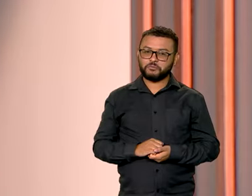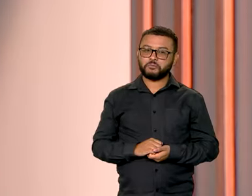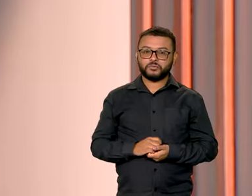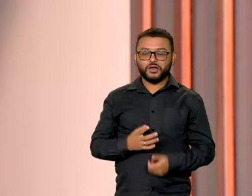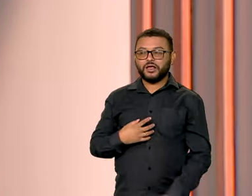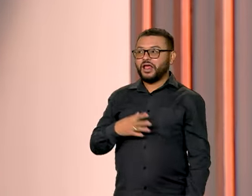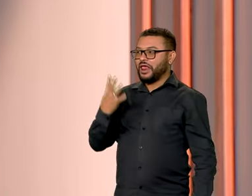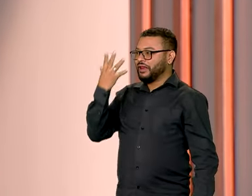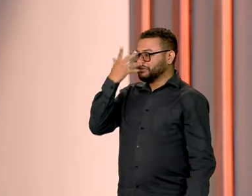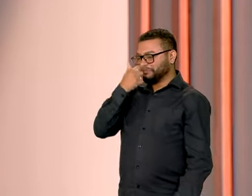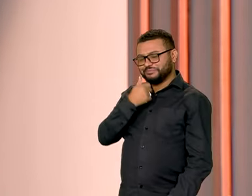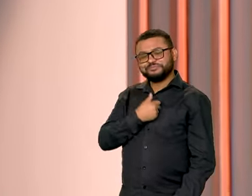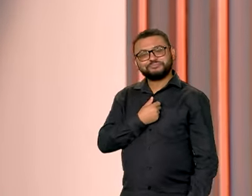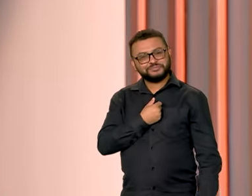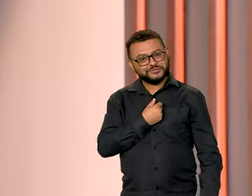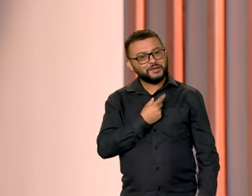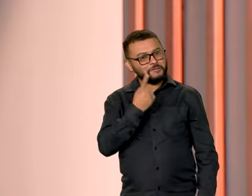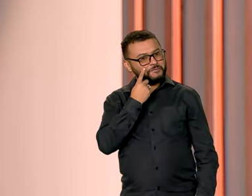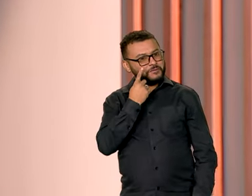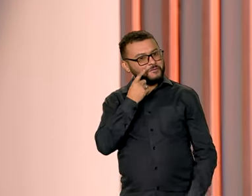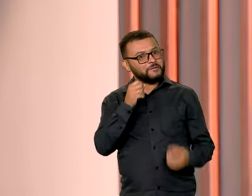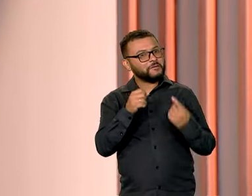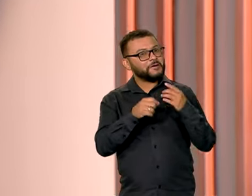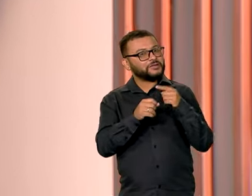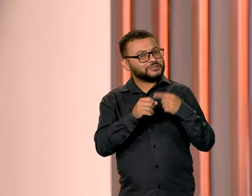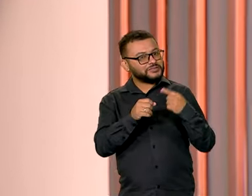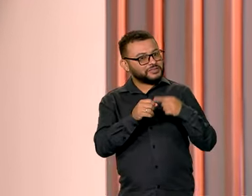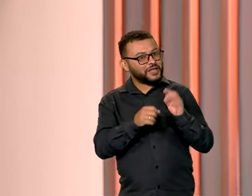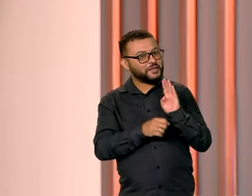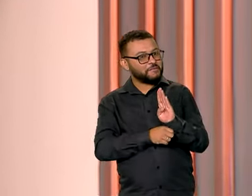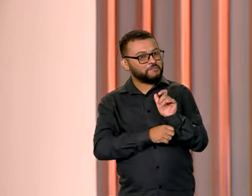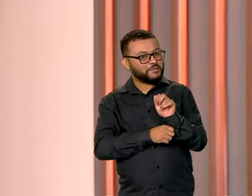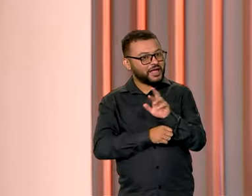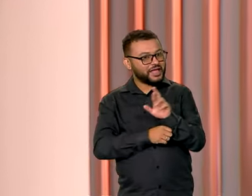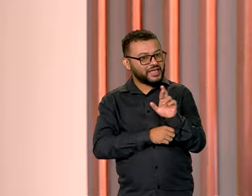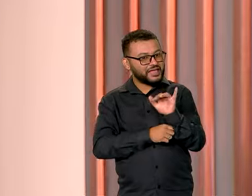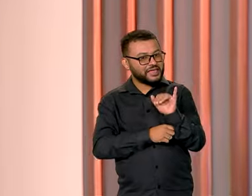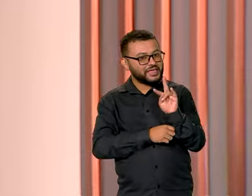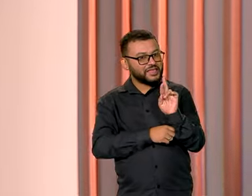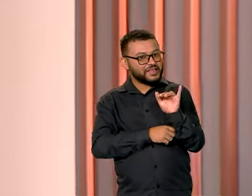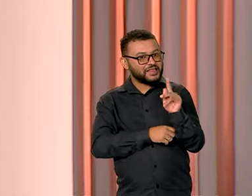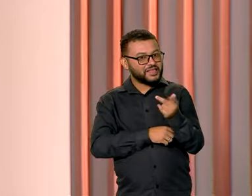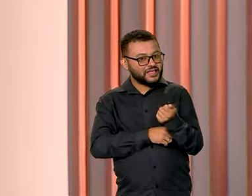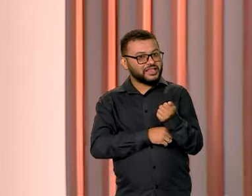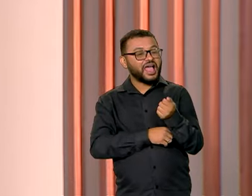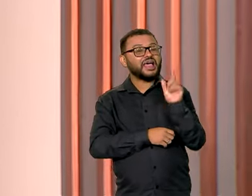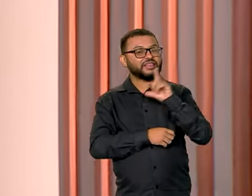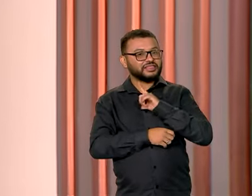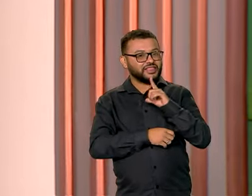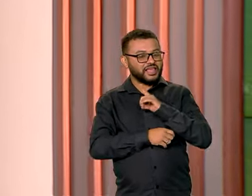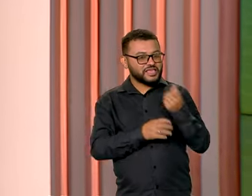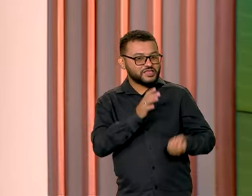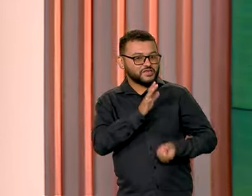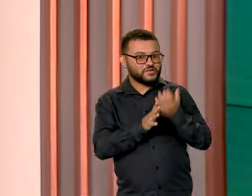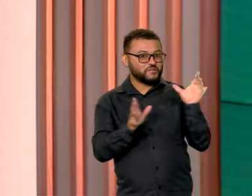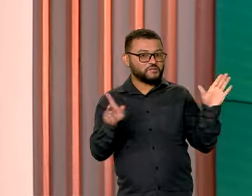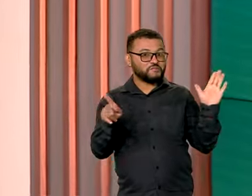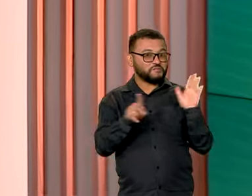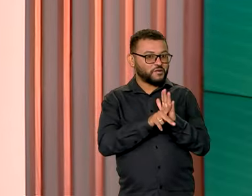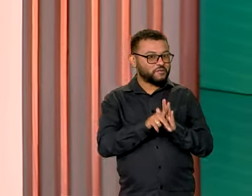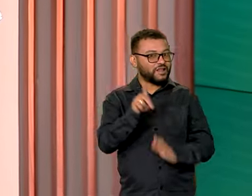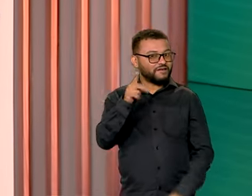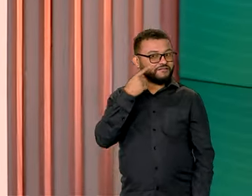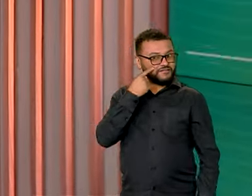Muito lindo, né? Pois é, e Barreirinhas é um dos três municípios que formam o Parque Nacional dos Lençóis Maranhenses.